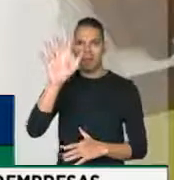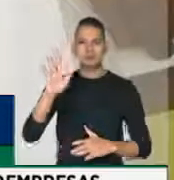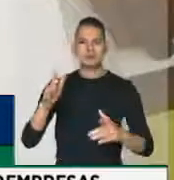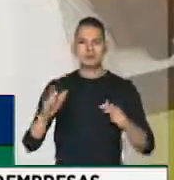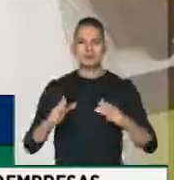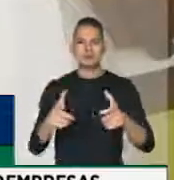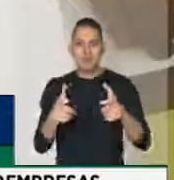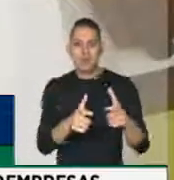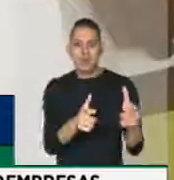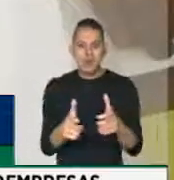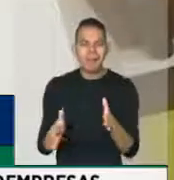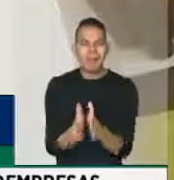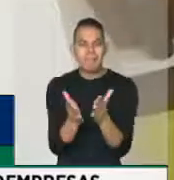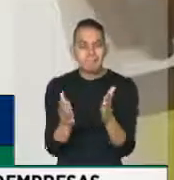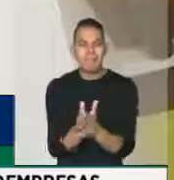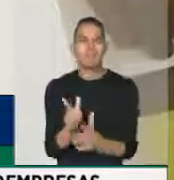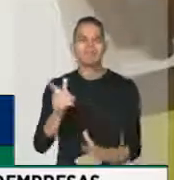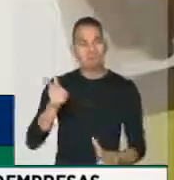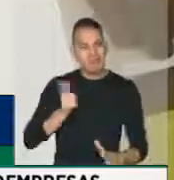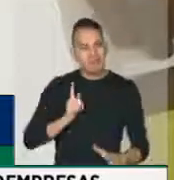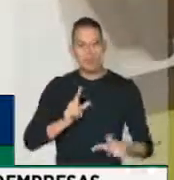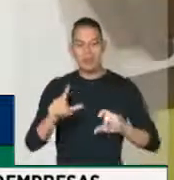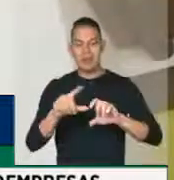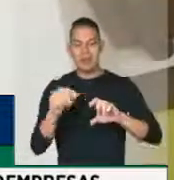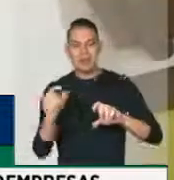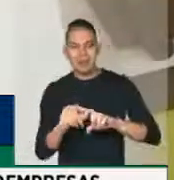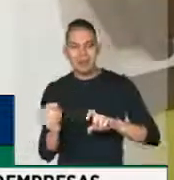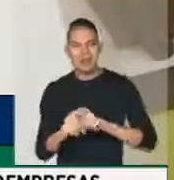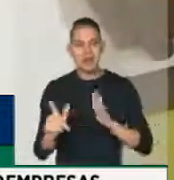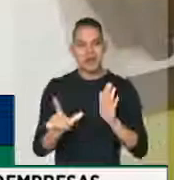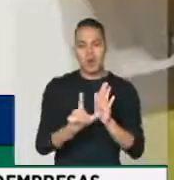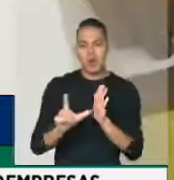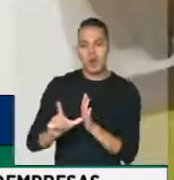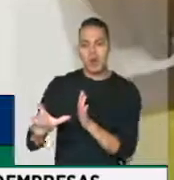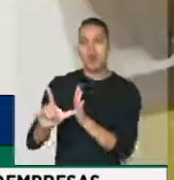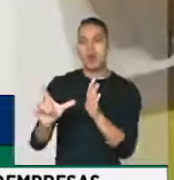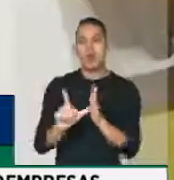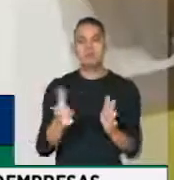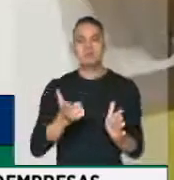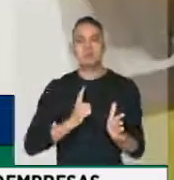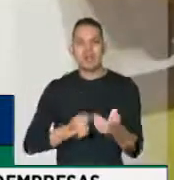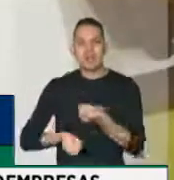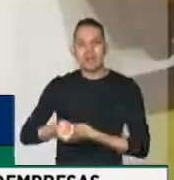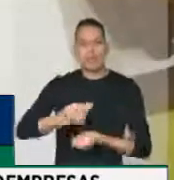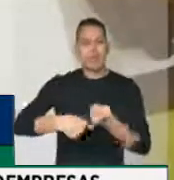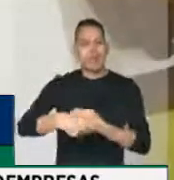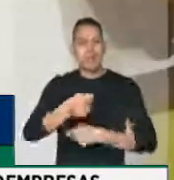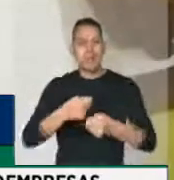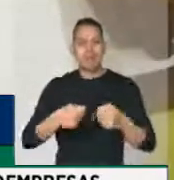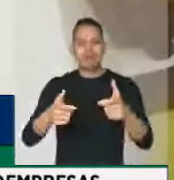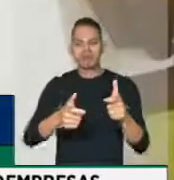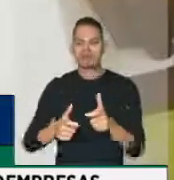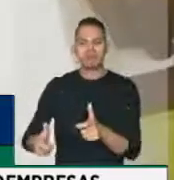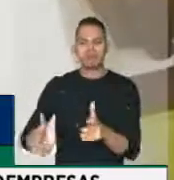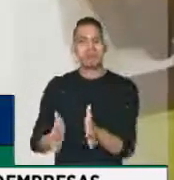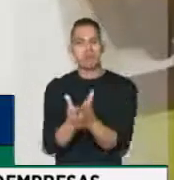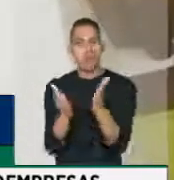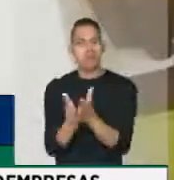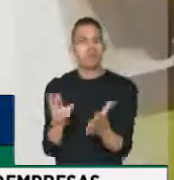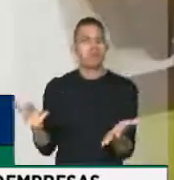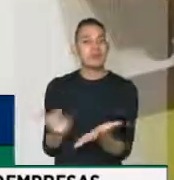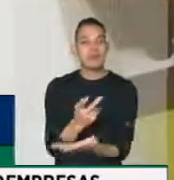trabalho de empreendedores também. Existem muitos negócios que acontecem e financiamentos que acontecem nesses setores mais pobres,